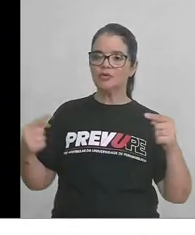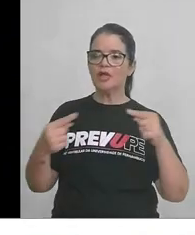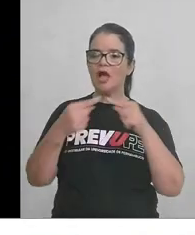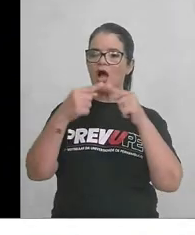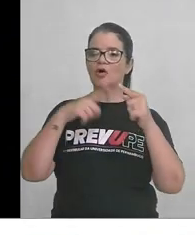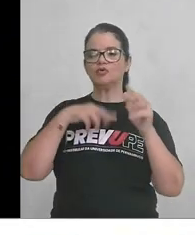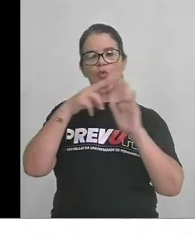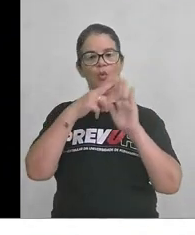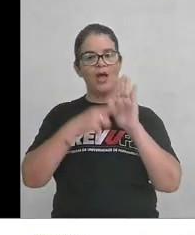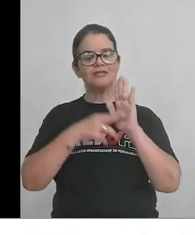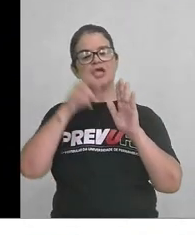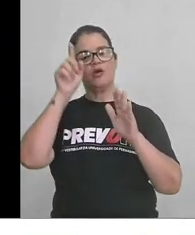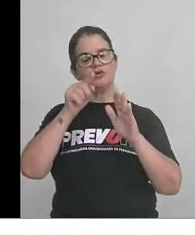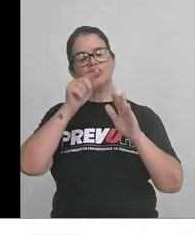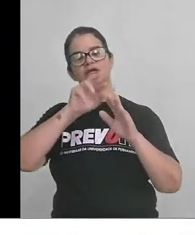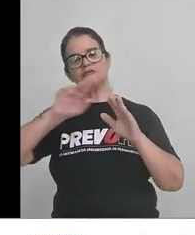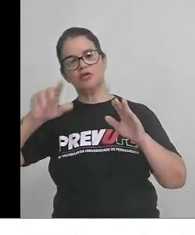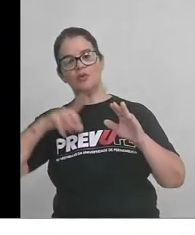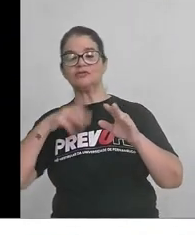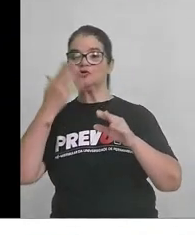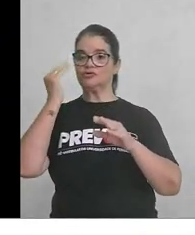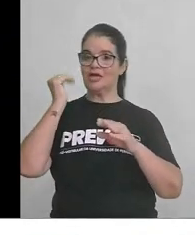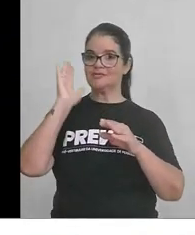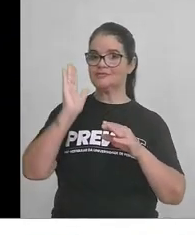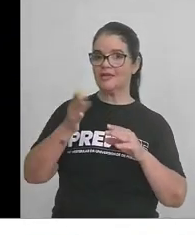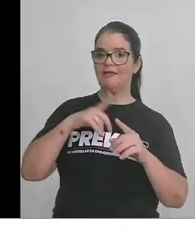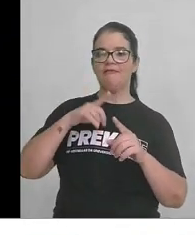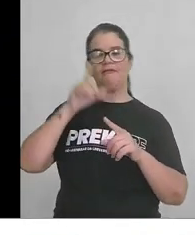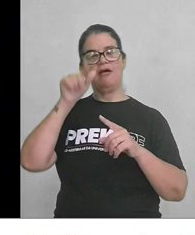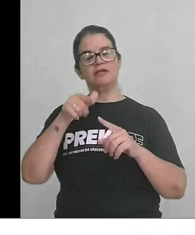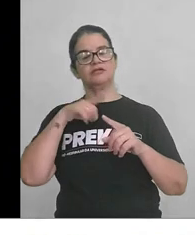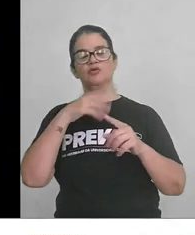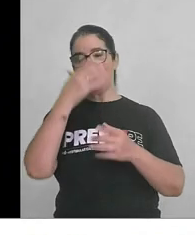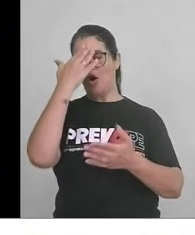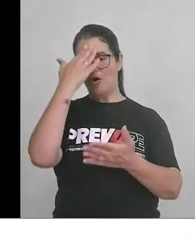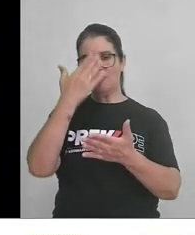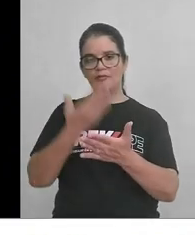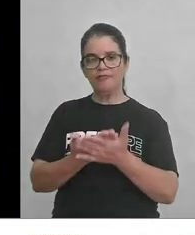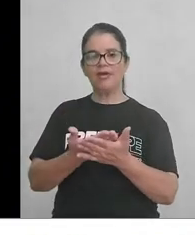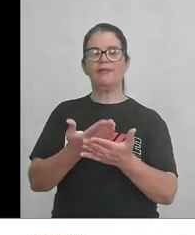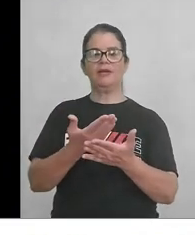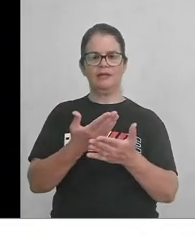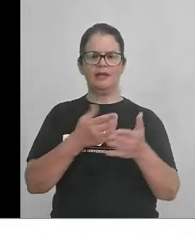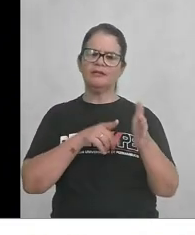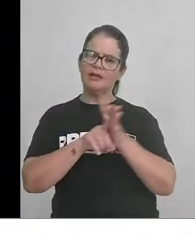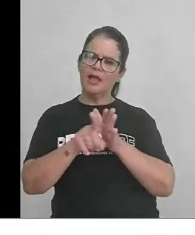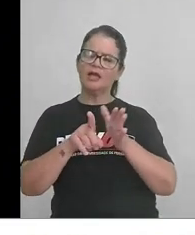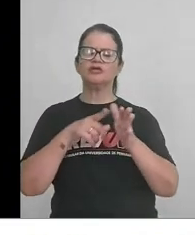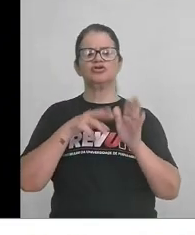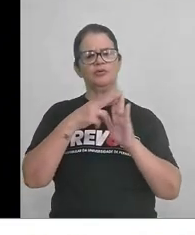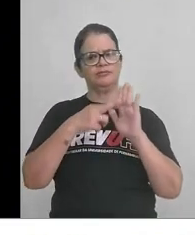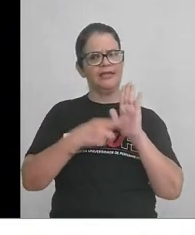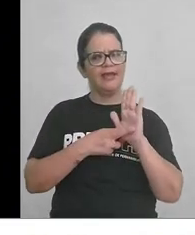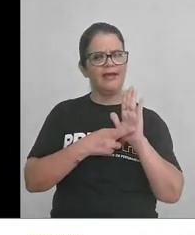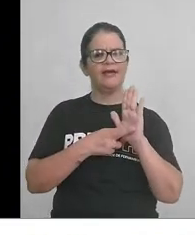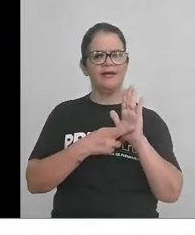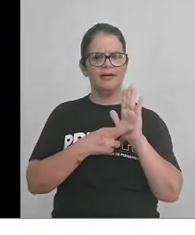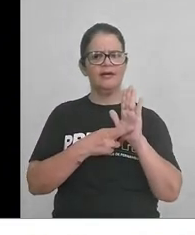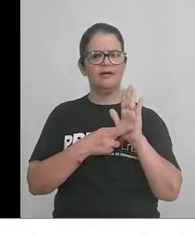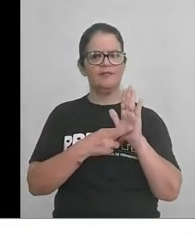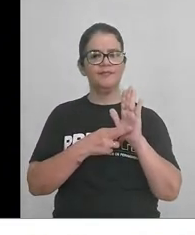com as regras de acentuação, eu já sei que acentuação, eu confio na minha habilidade na questão da regra de acentuação.